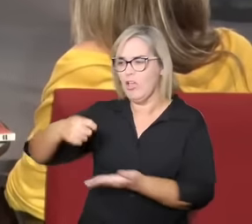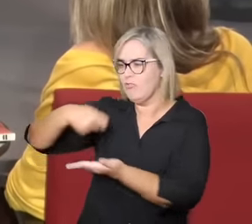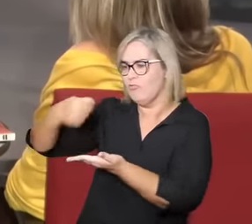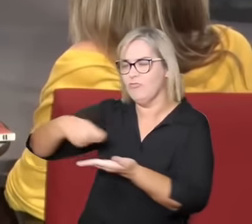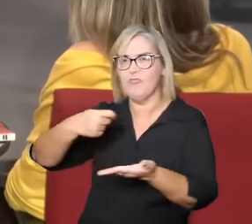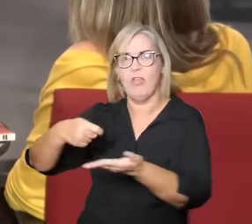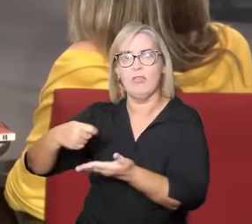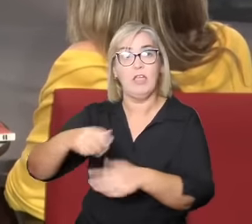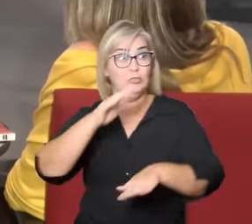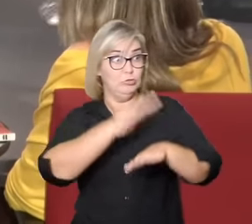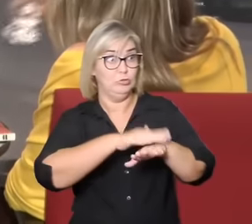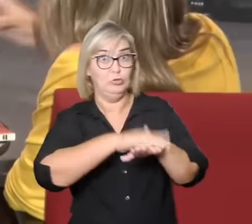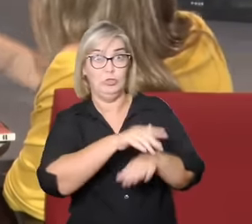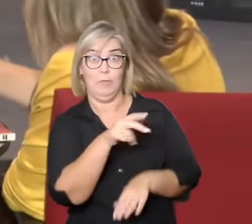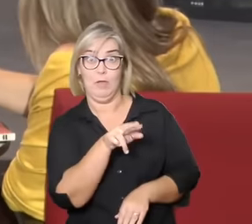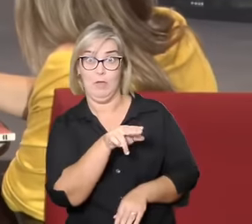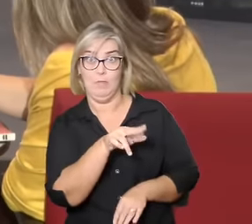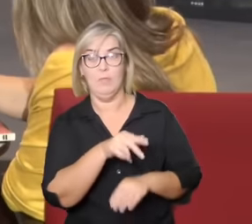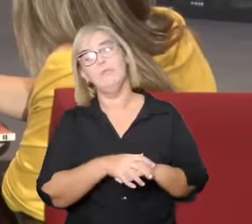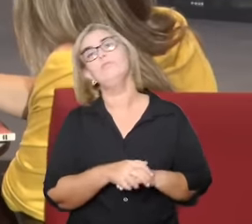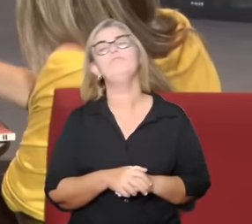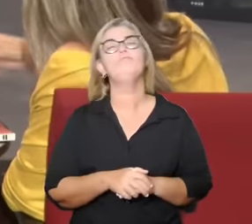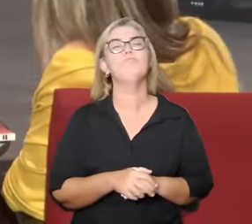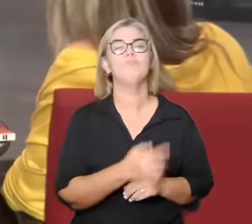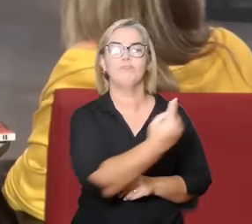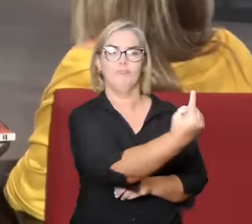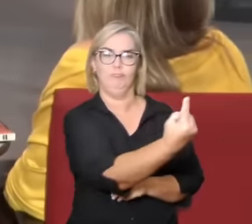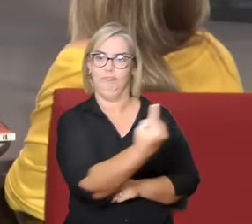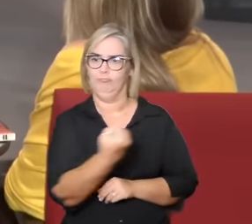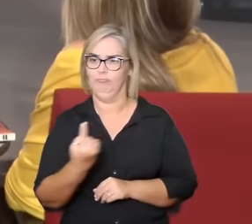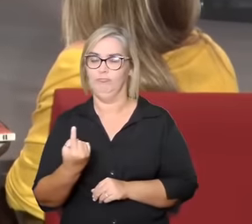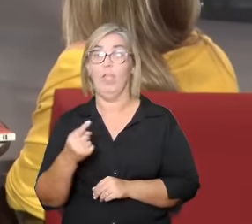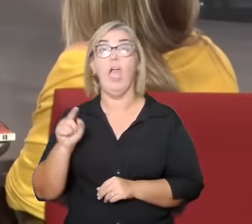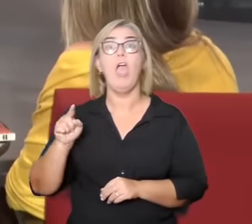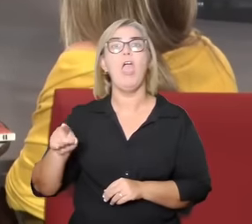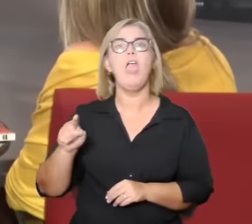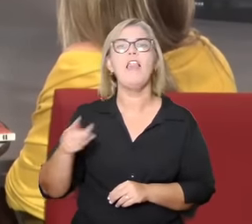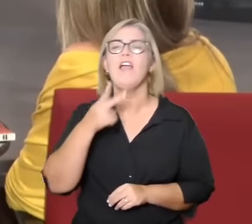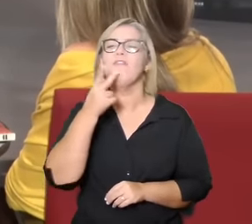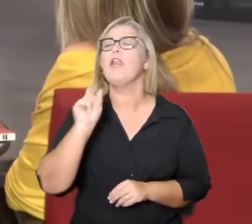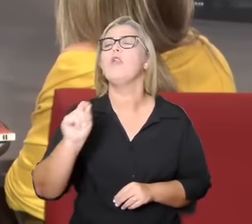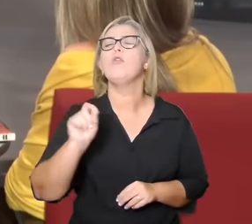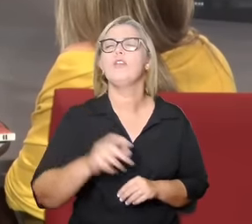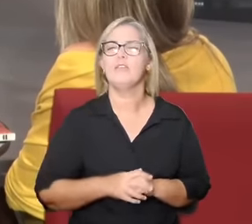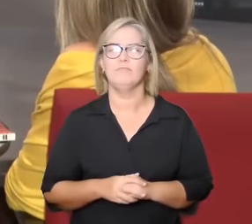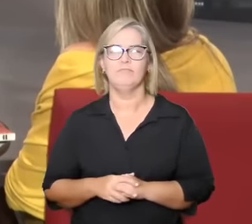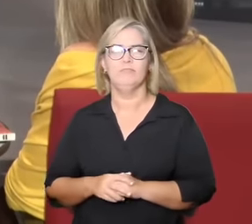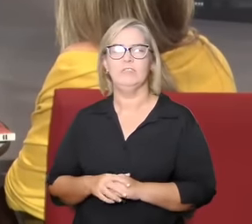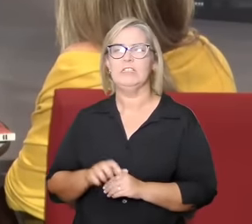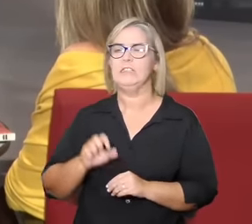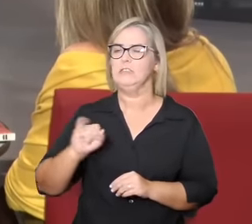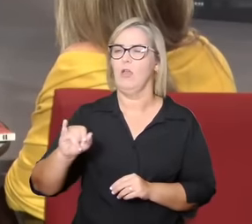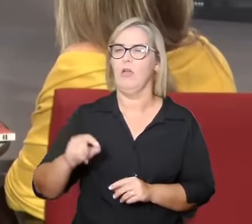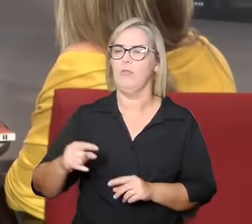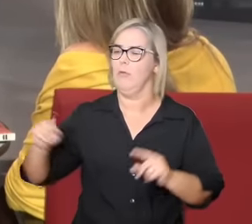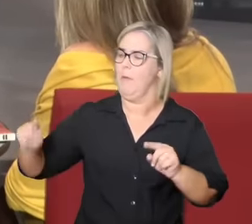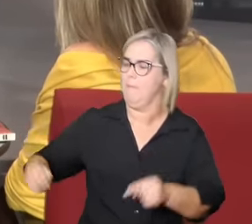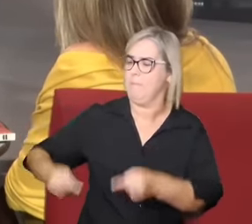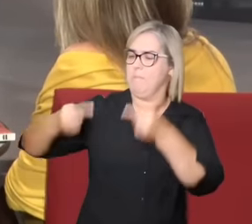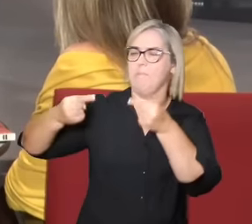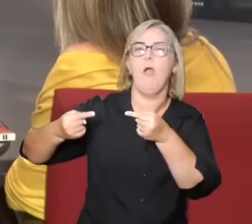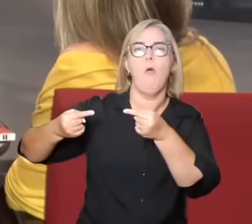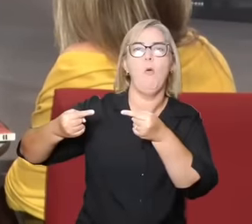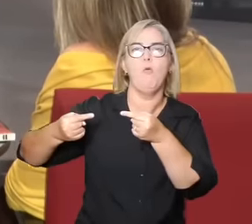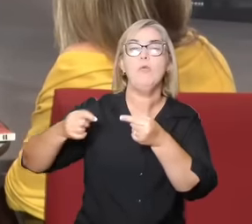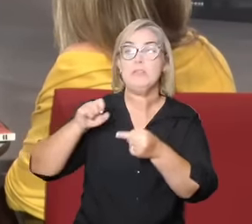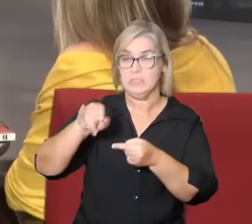irmão vai até o seu encontro, ele faz uma aposta com o irmão, se ele caberia ou não no sarcófago, no